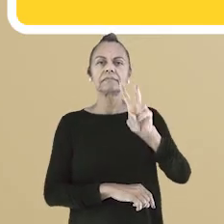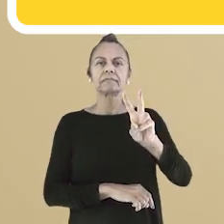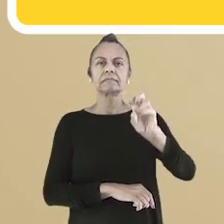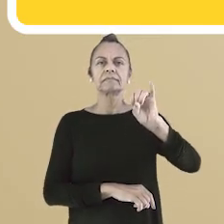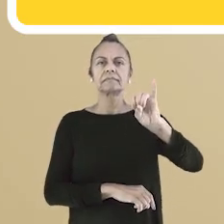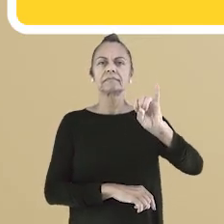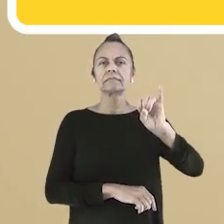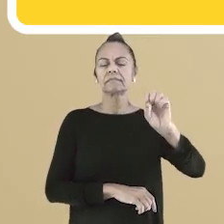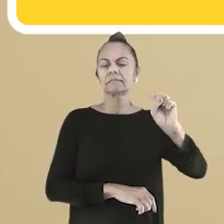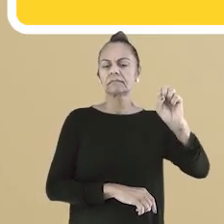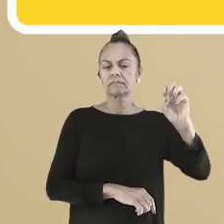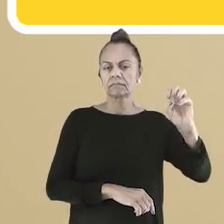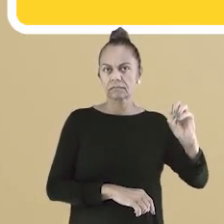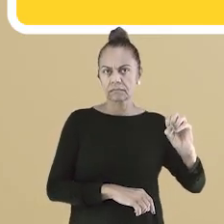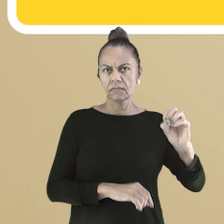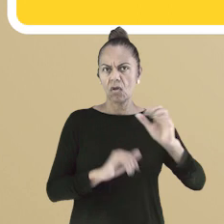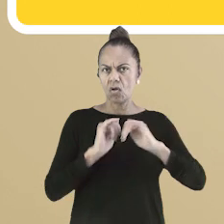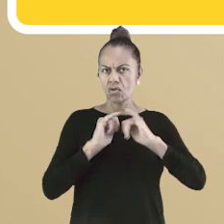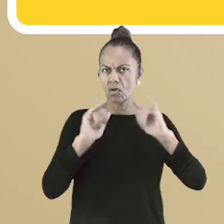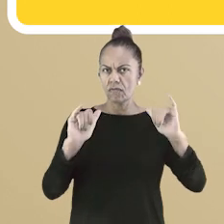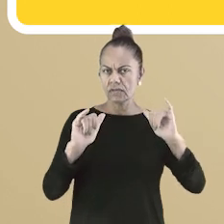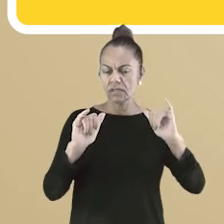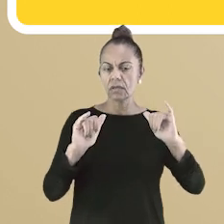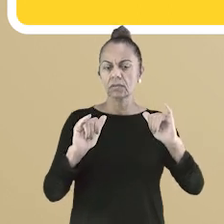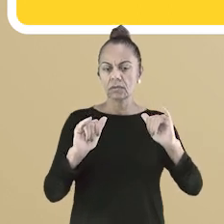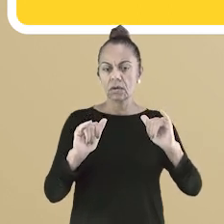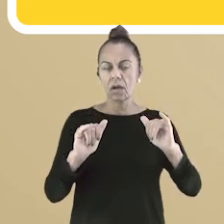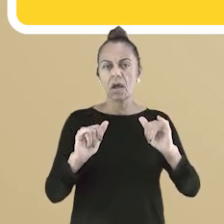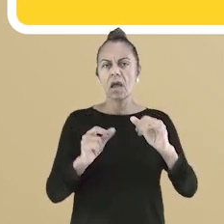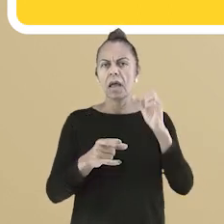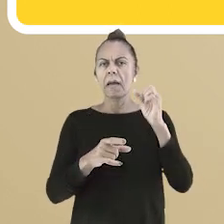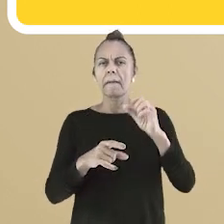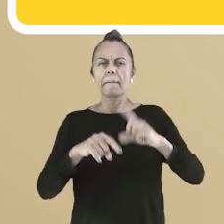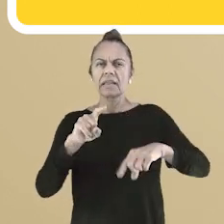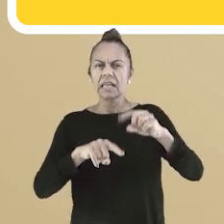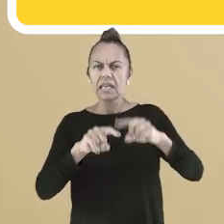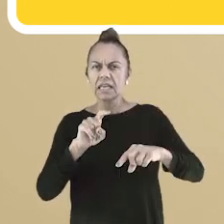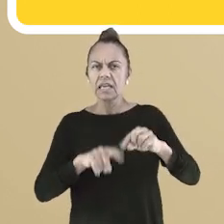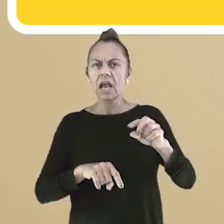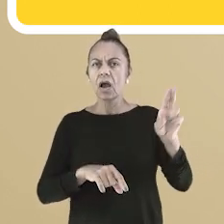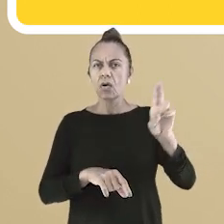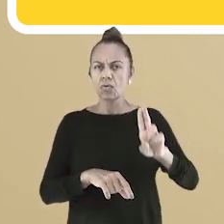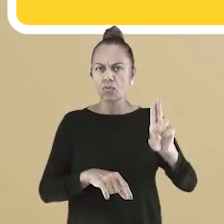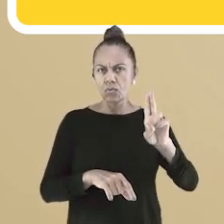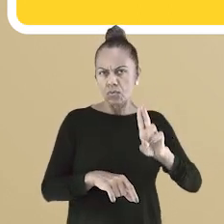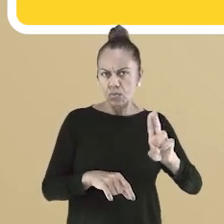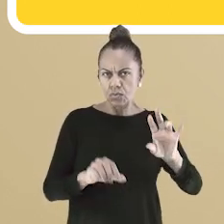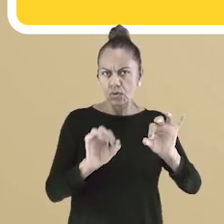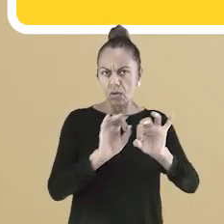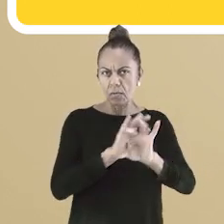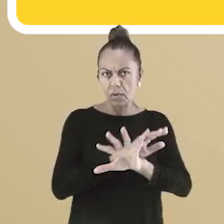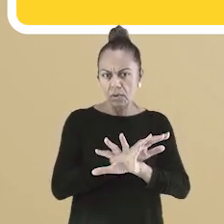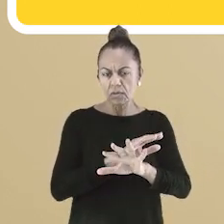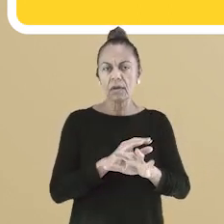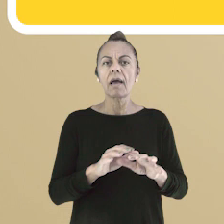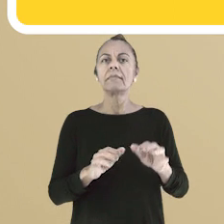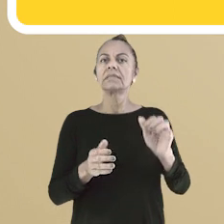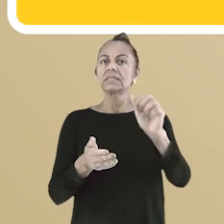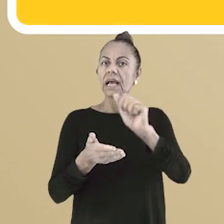Vamos fazer a leitura juntos da seguinte placa. Aviso. Limpe o equipamento depois de usar.